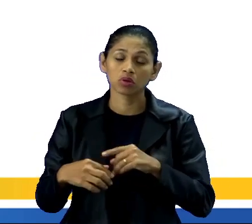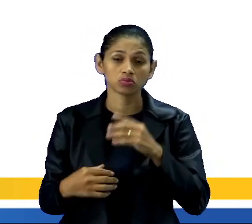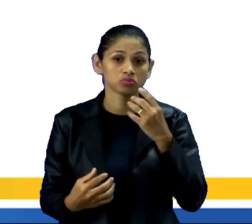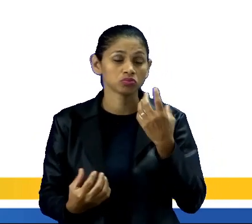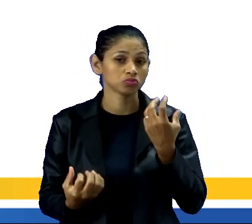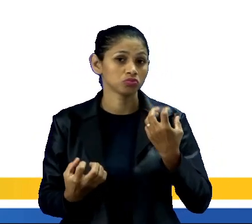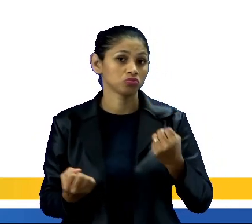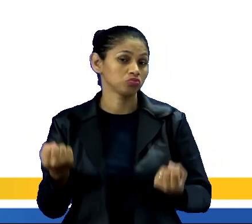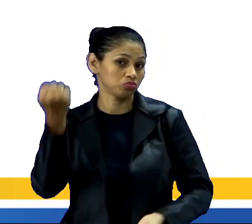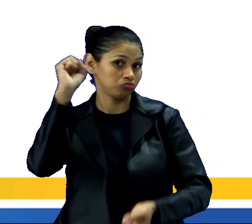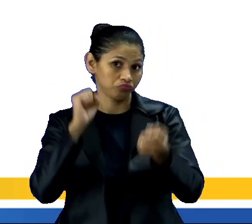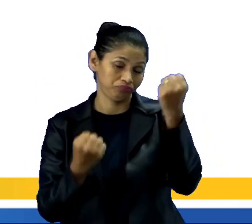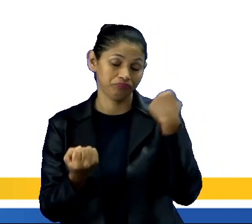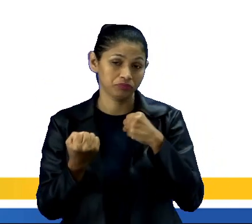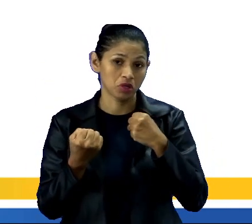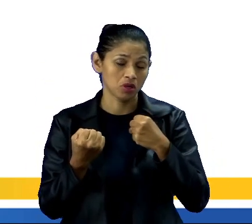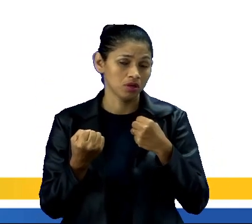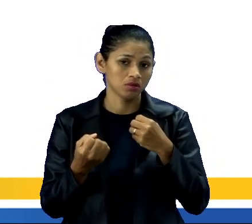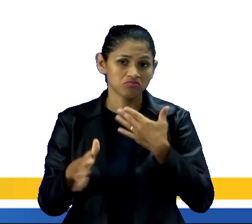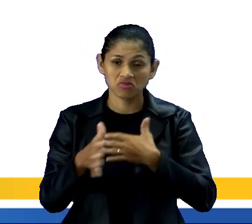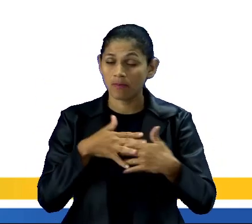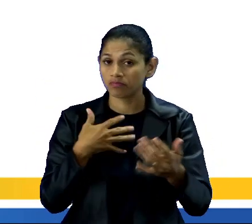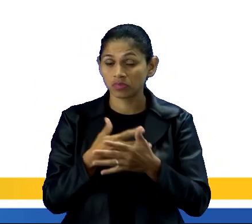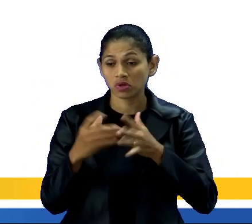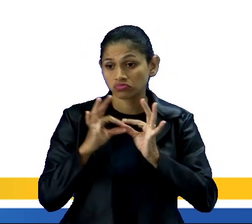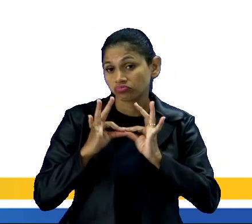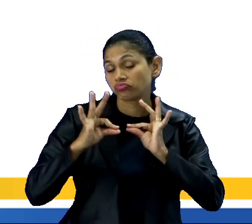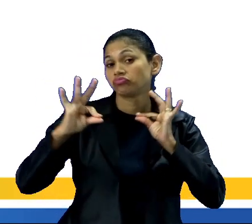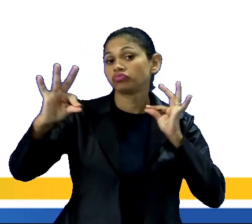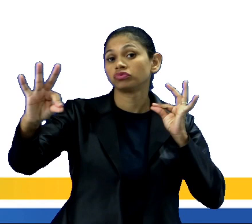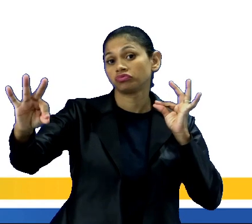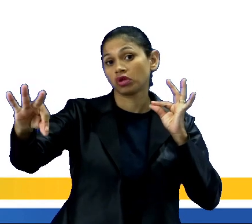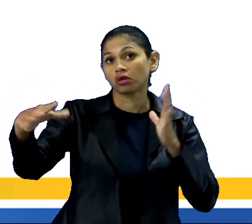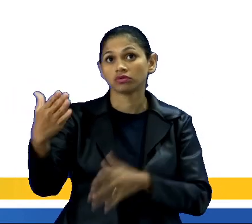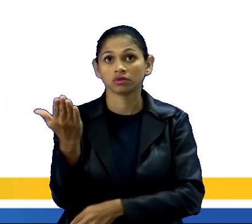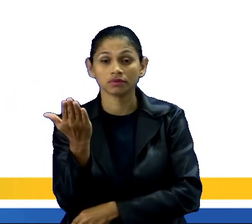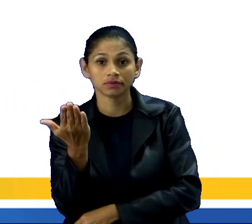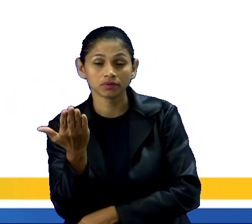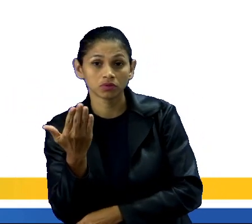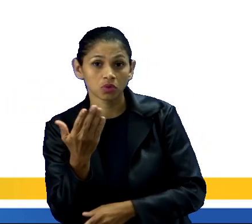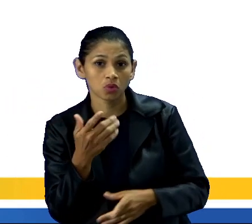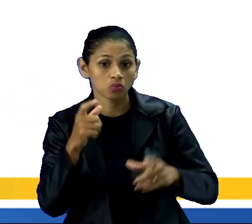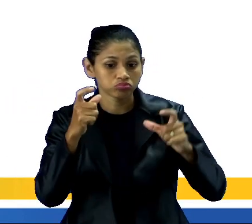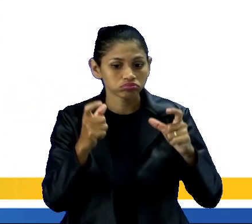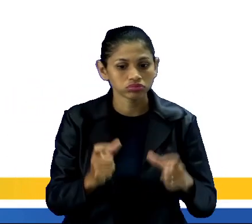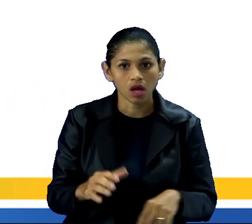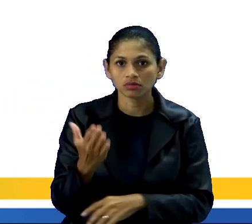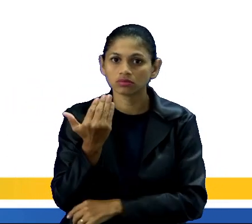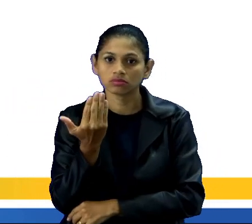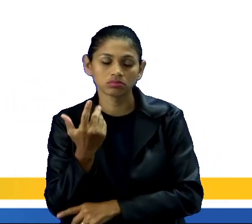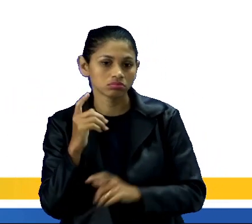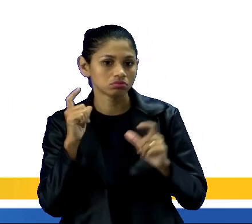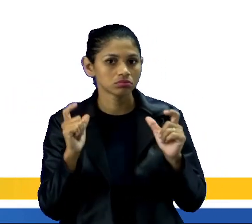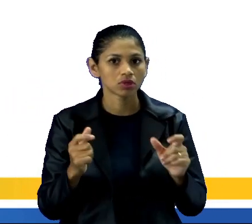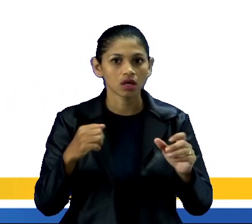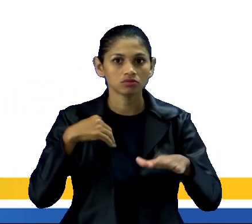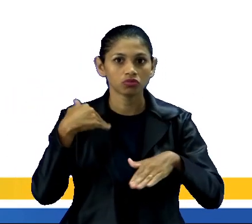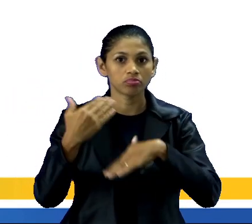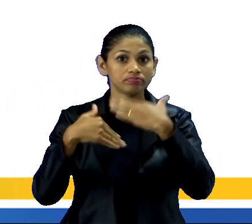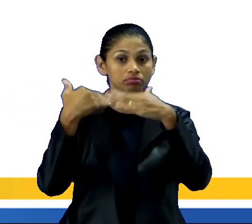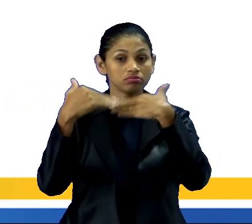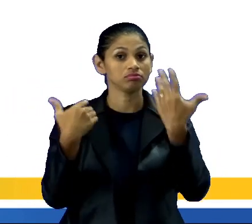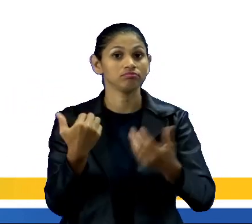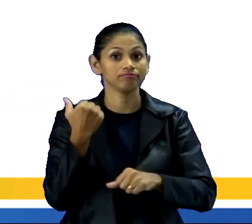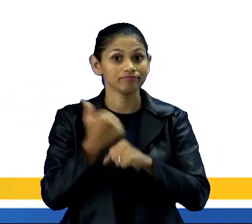entre o seu local de produção e o local de consumo. Graças ao processo de industrialização, a sua